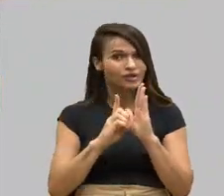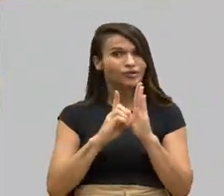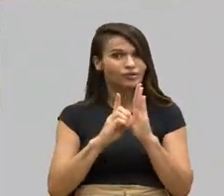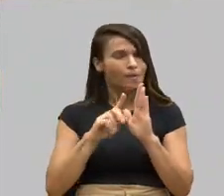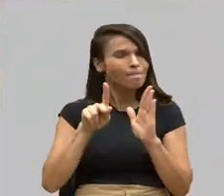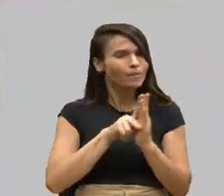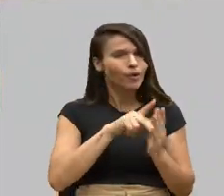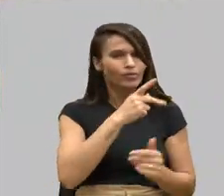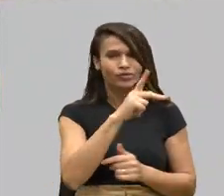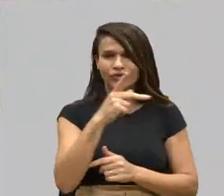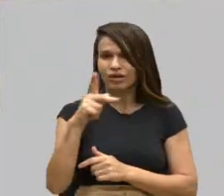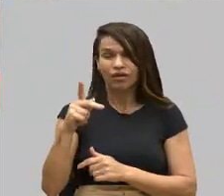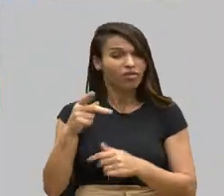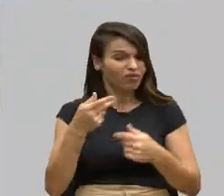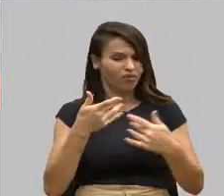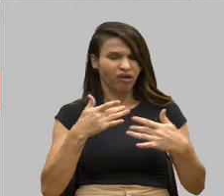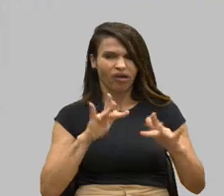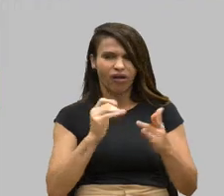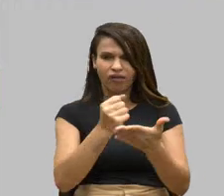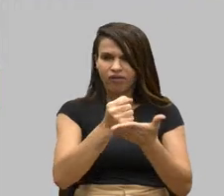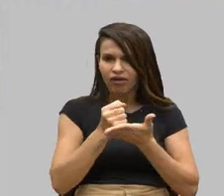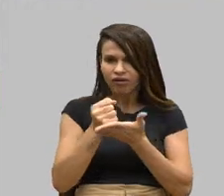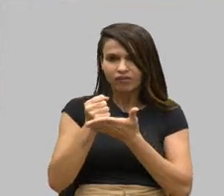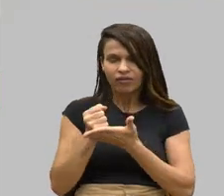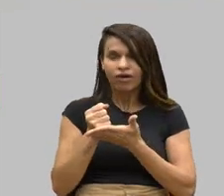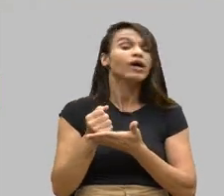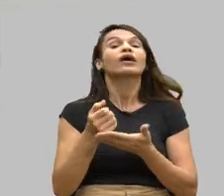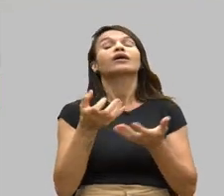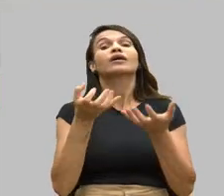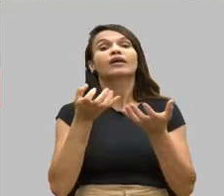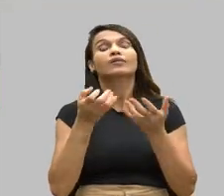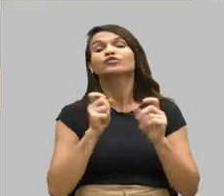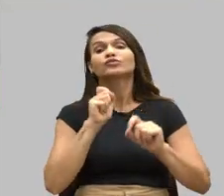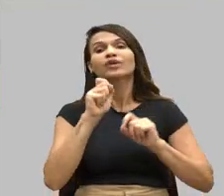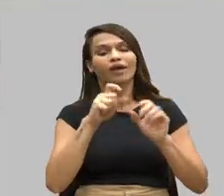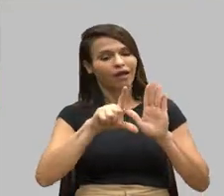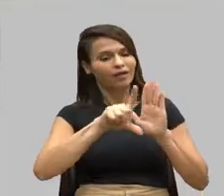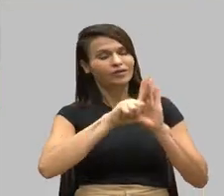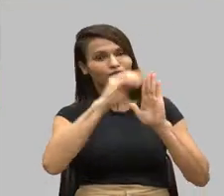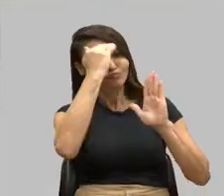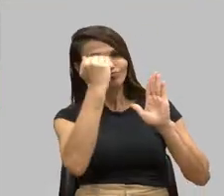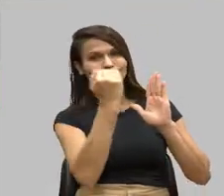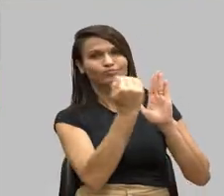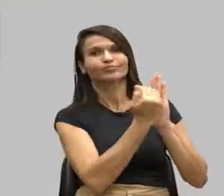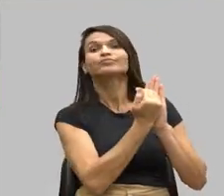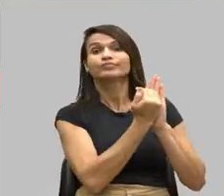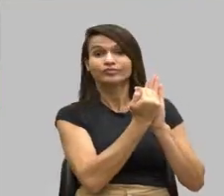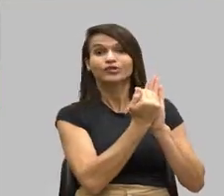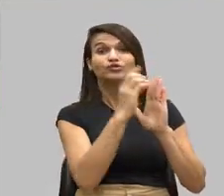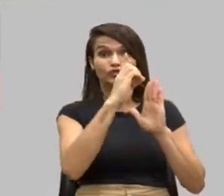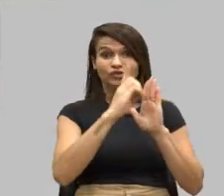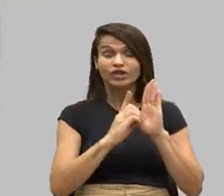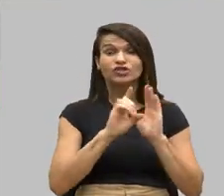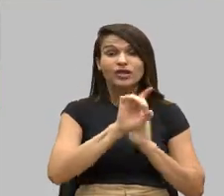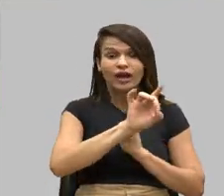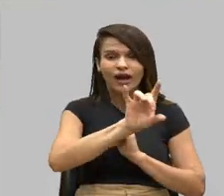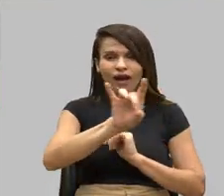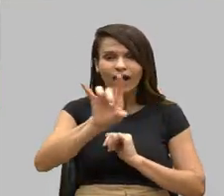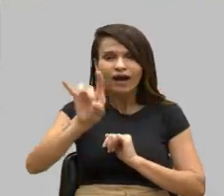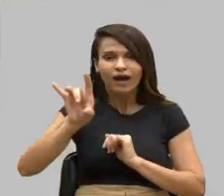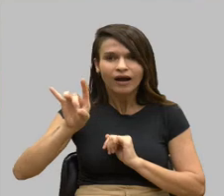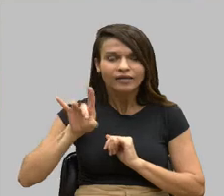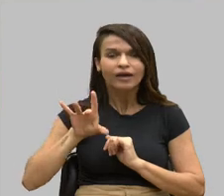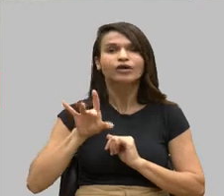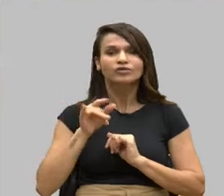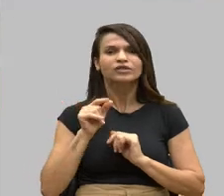Não queremos favor nenhum, não. Nós queremos que as leis sejam cumpridas, que o direito de cada um seja